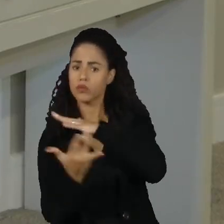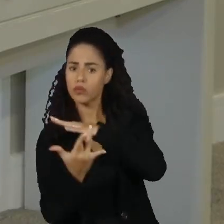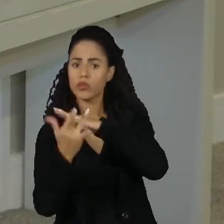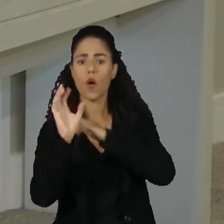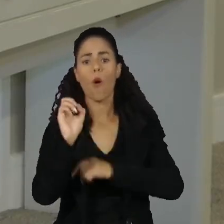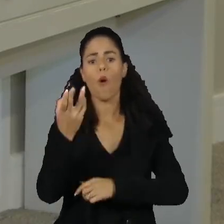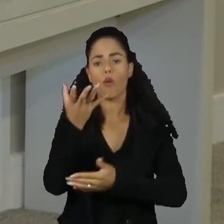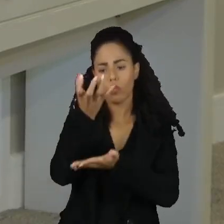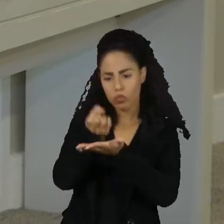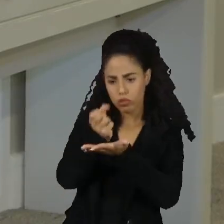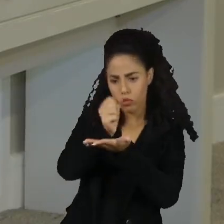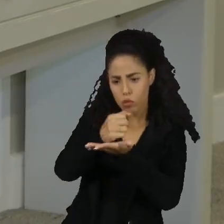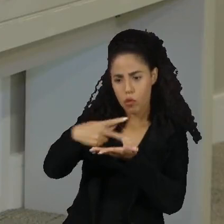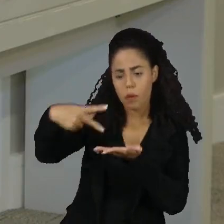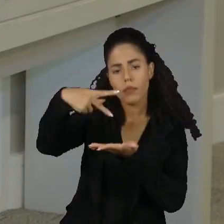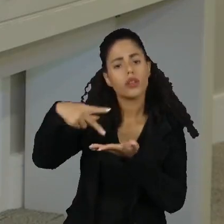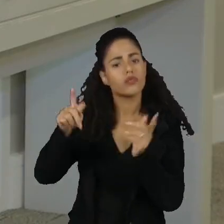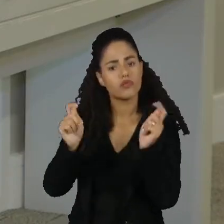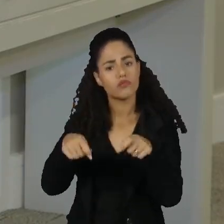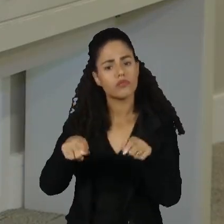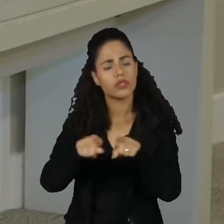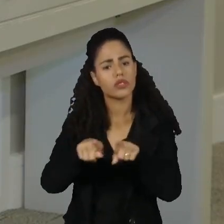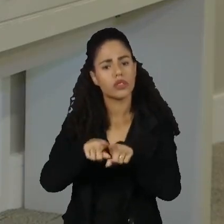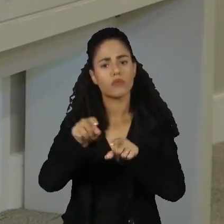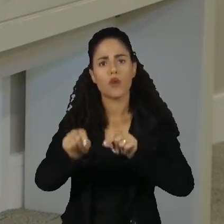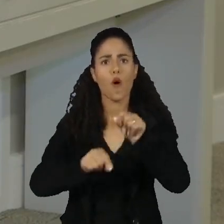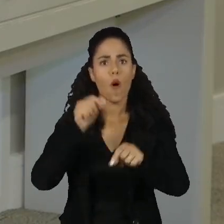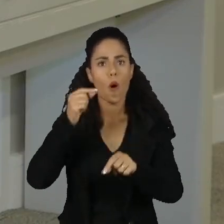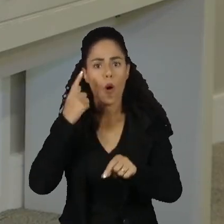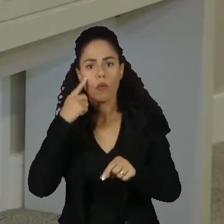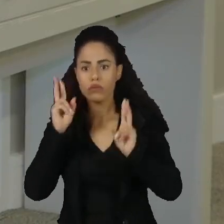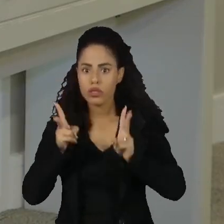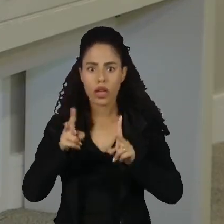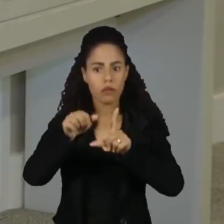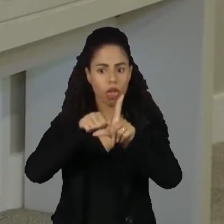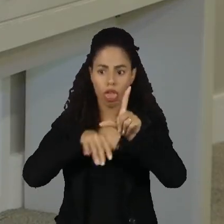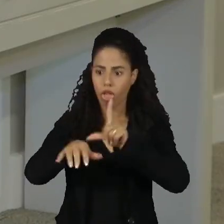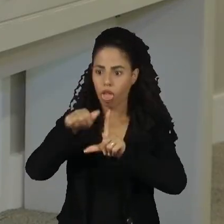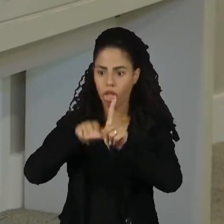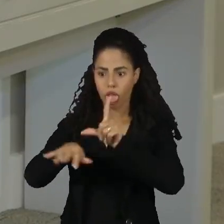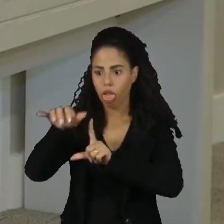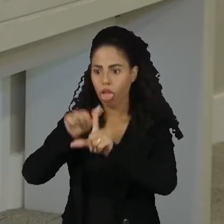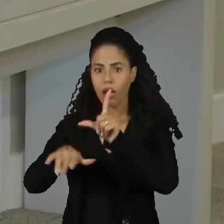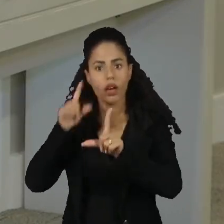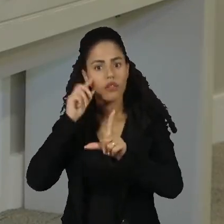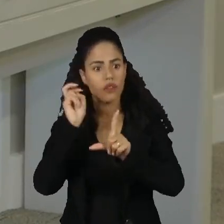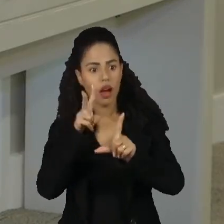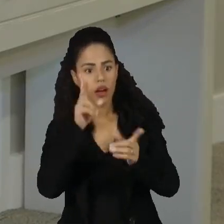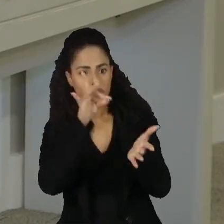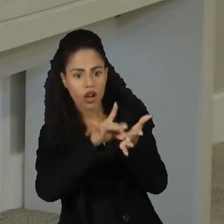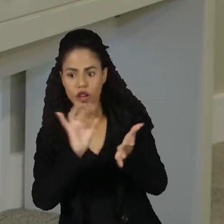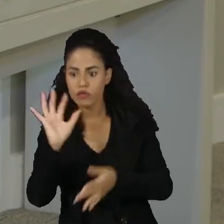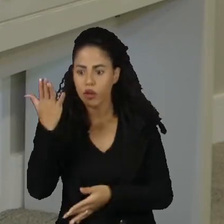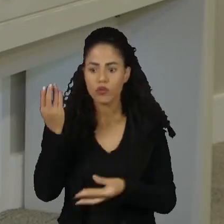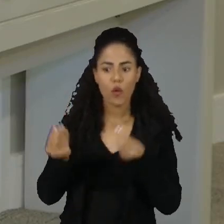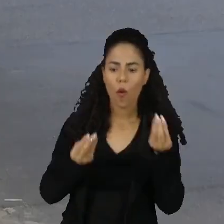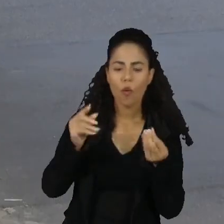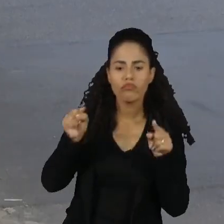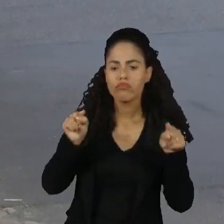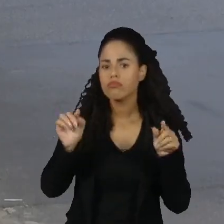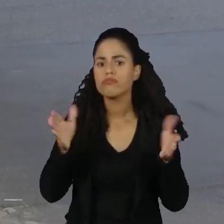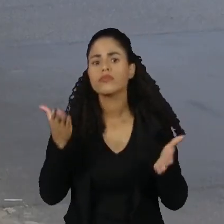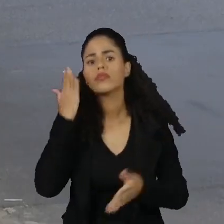um aplicativo de mensagem instantânea, e não sair a todo momento para verificar uma notícia, uma informação que